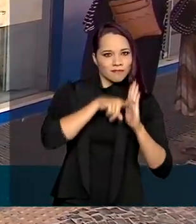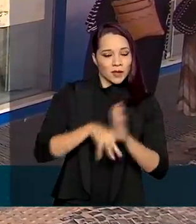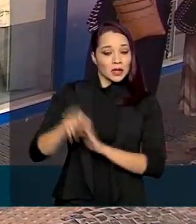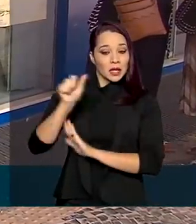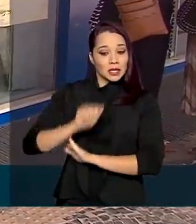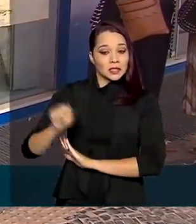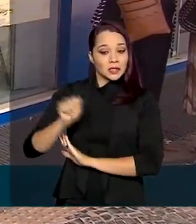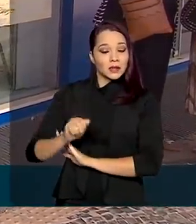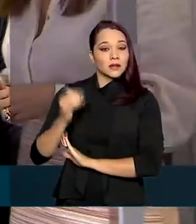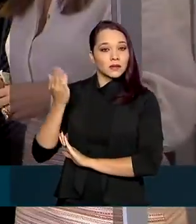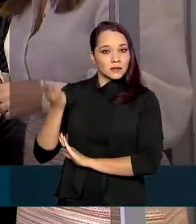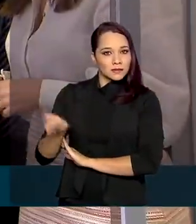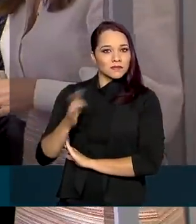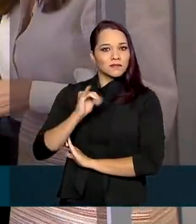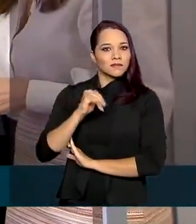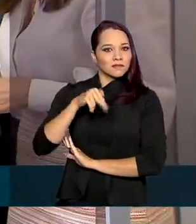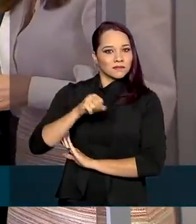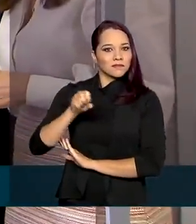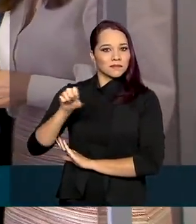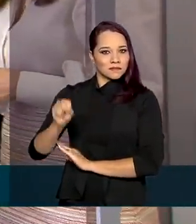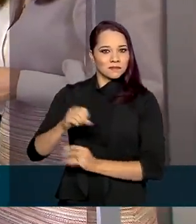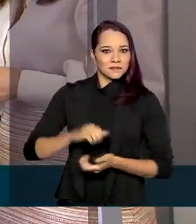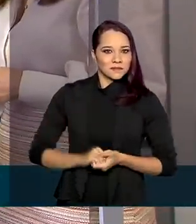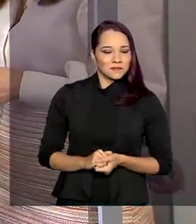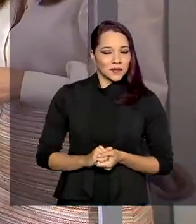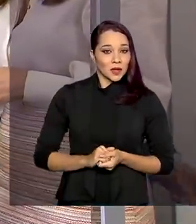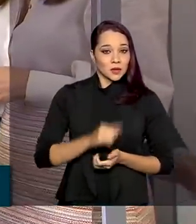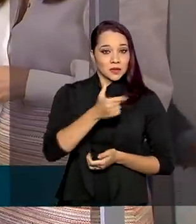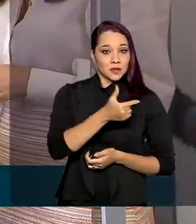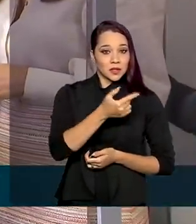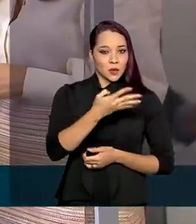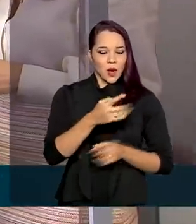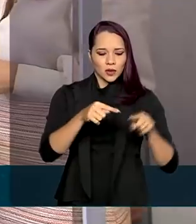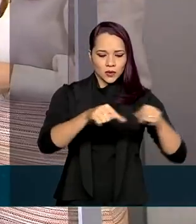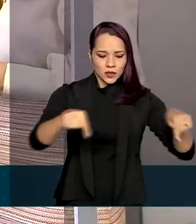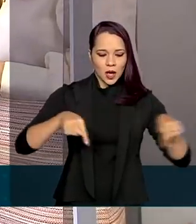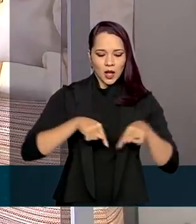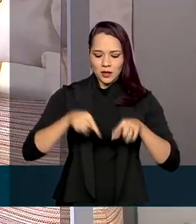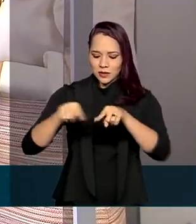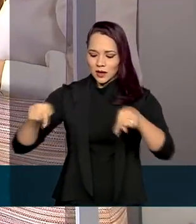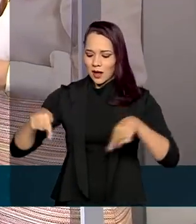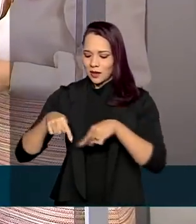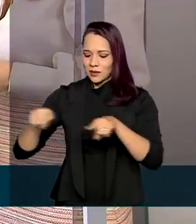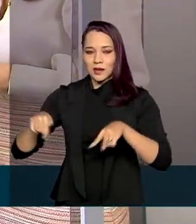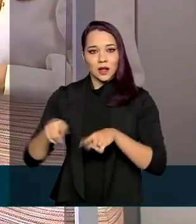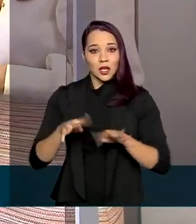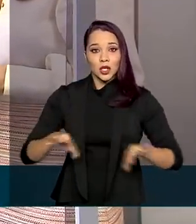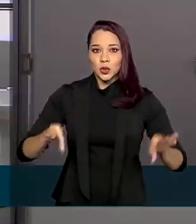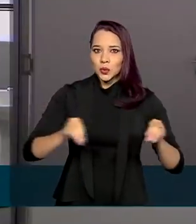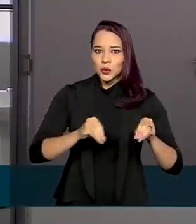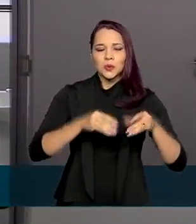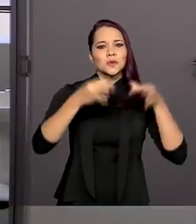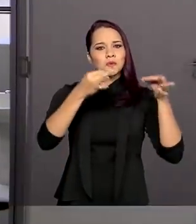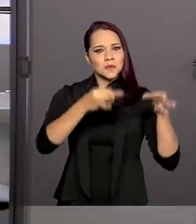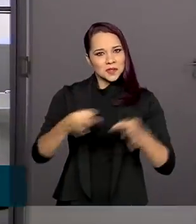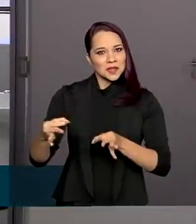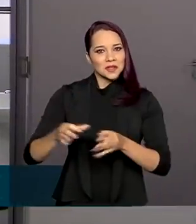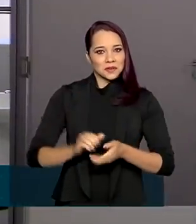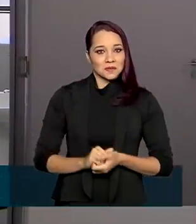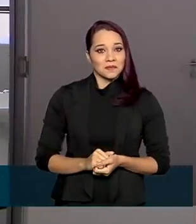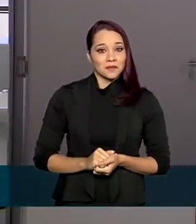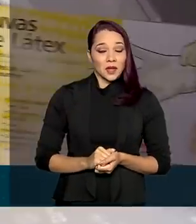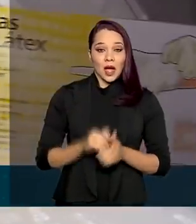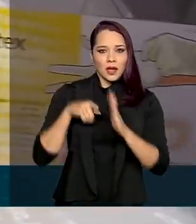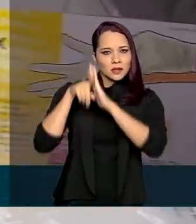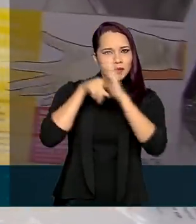agência de perícia médica do INSS. Nos 24 consultórios, nenhuma irregularidade foi encontrada. As inspeções